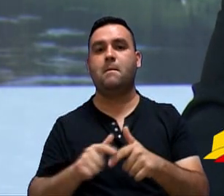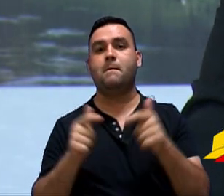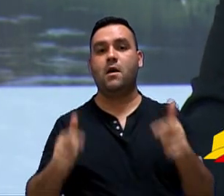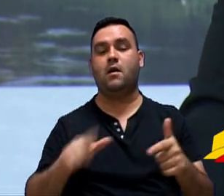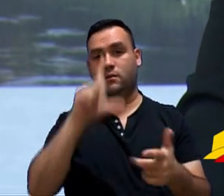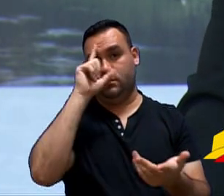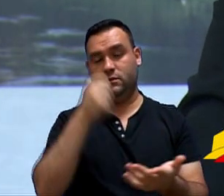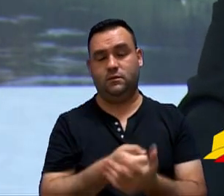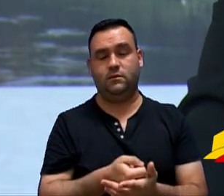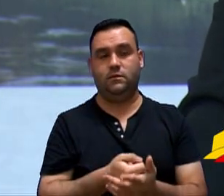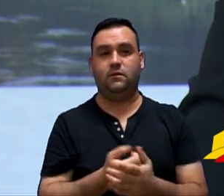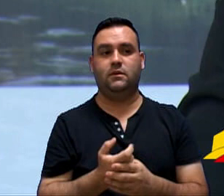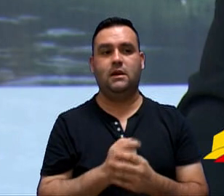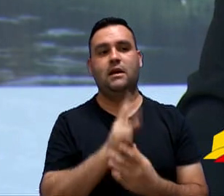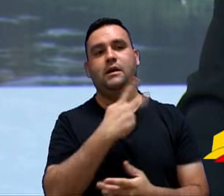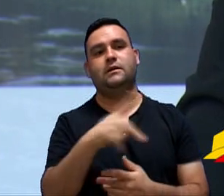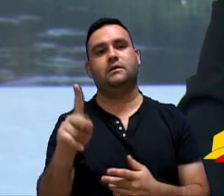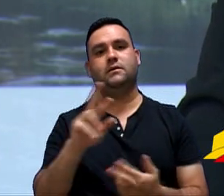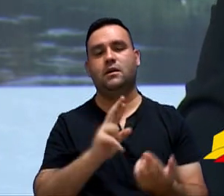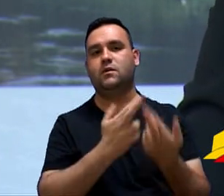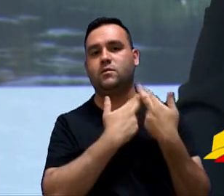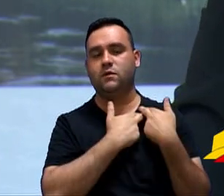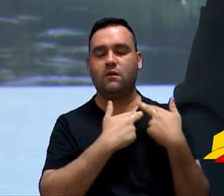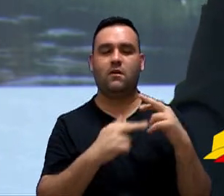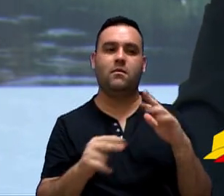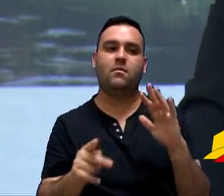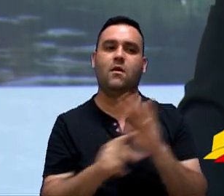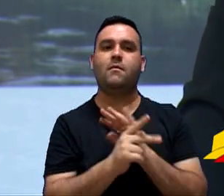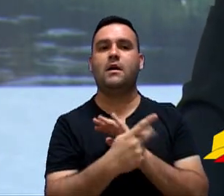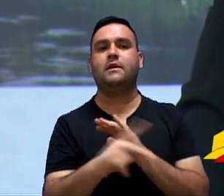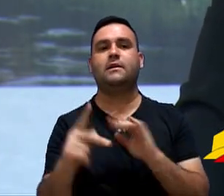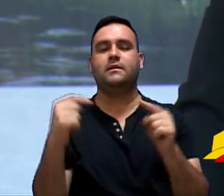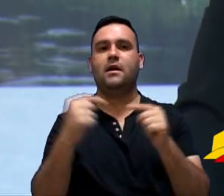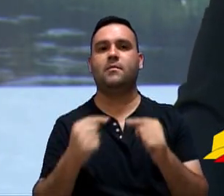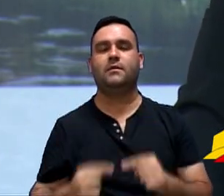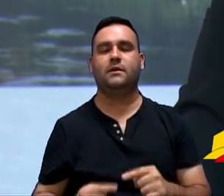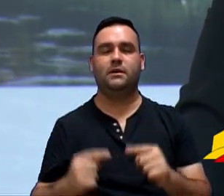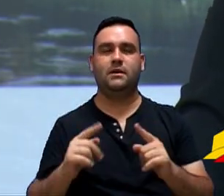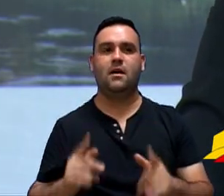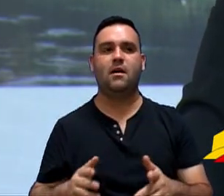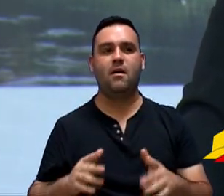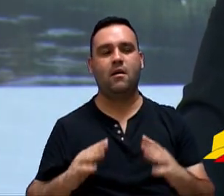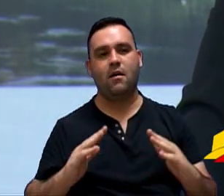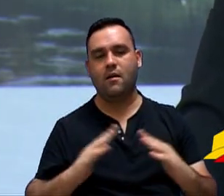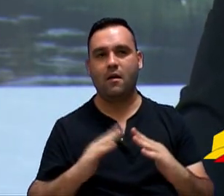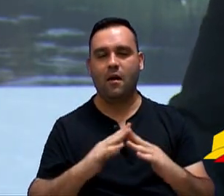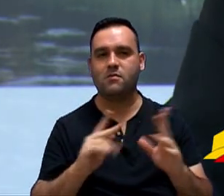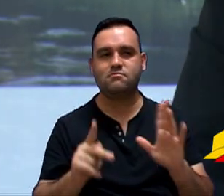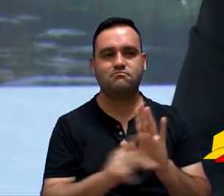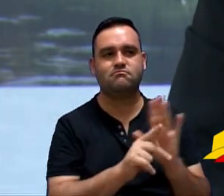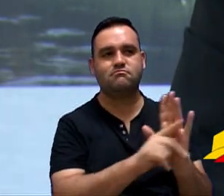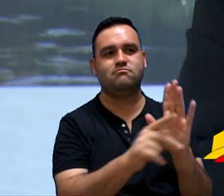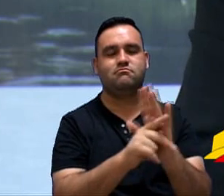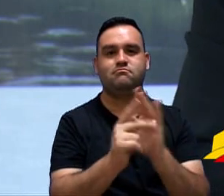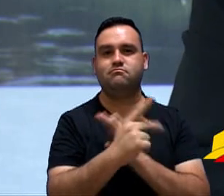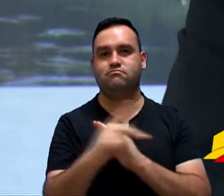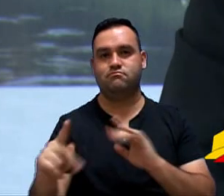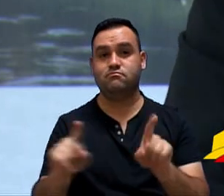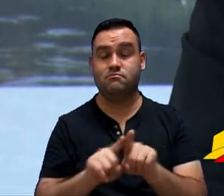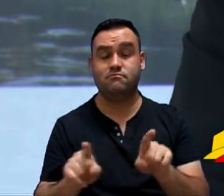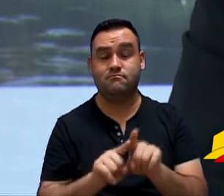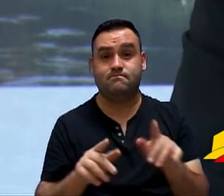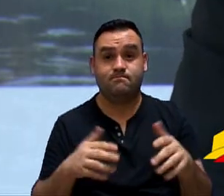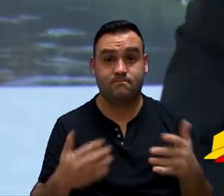absoluta dos titulares de direitos inerentes à propriedade e unidades residenciais.